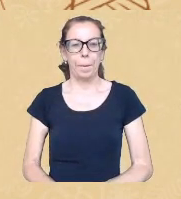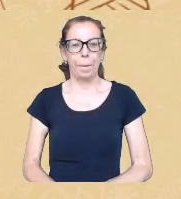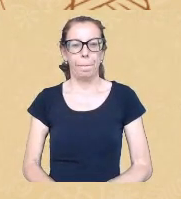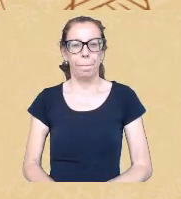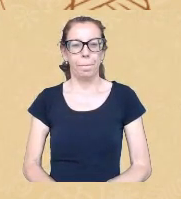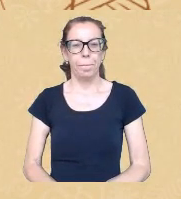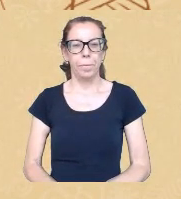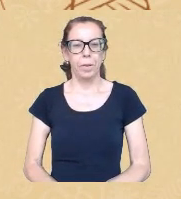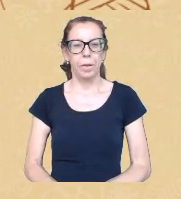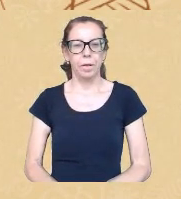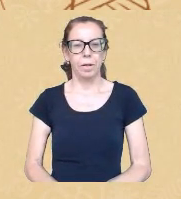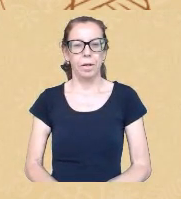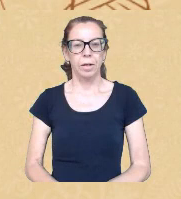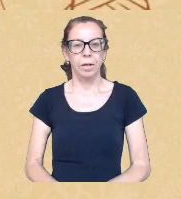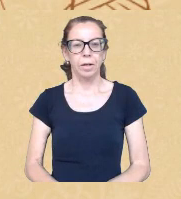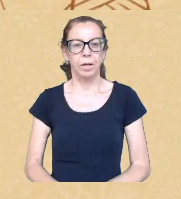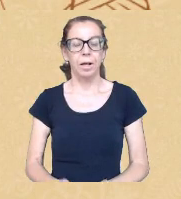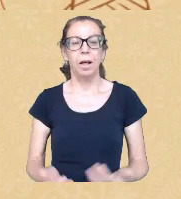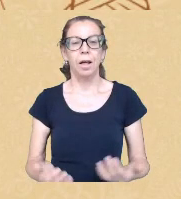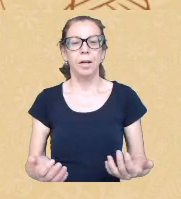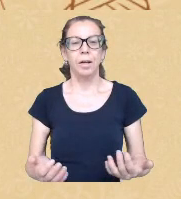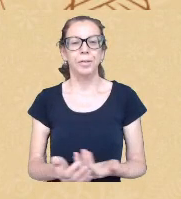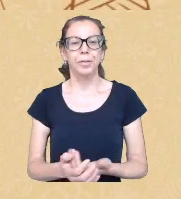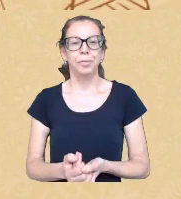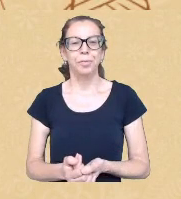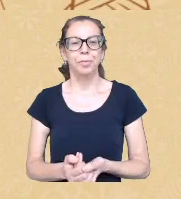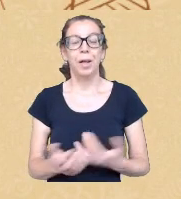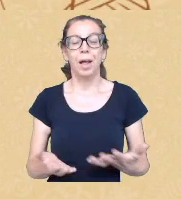estrada ali ouvindo que bom te ver